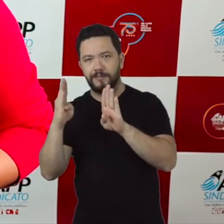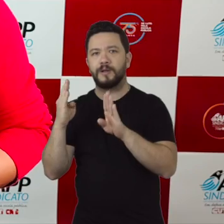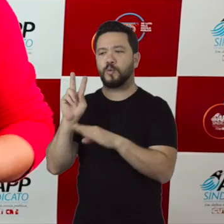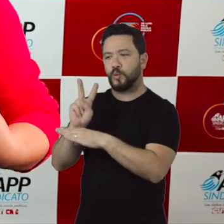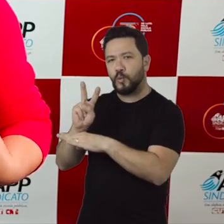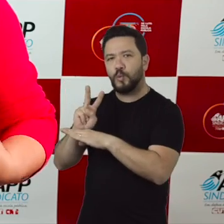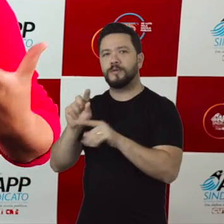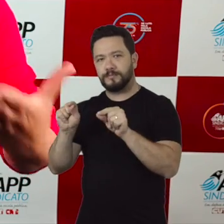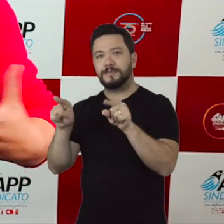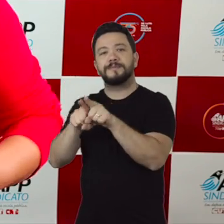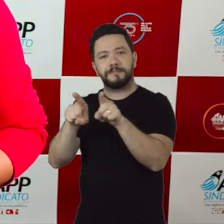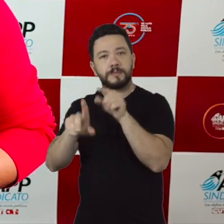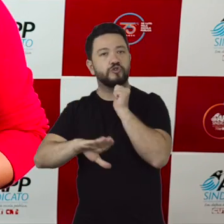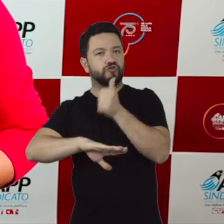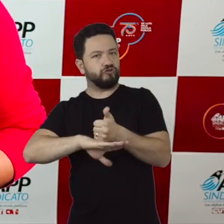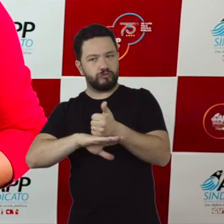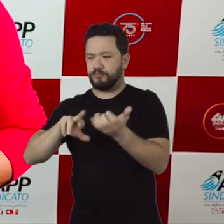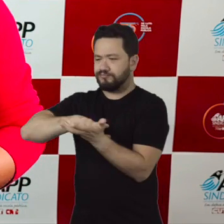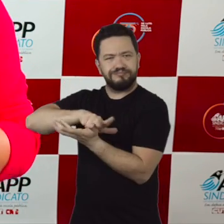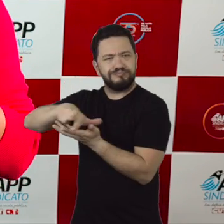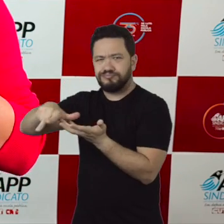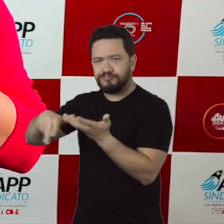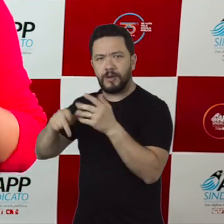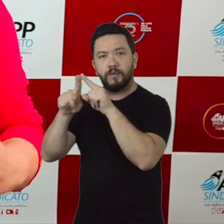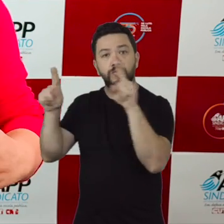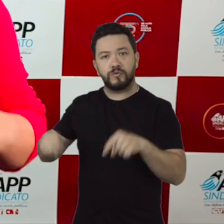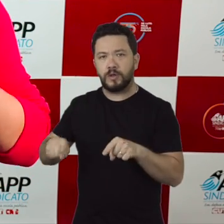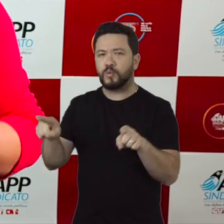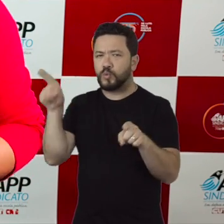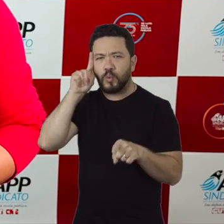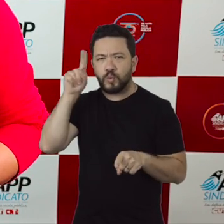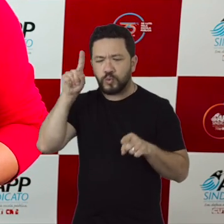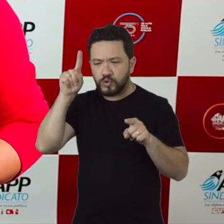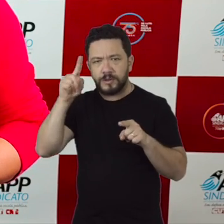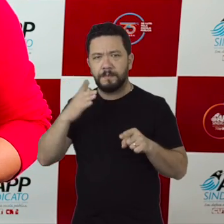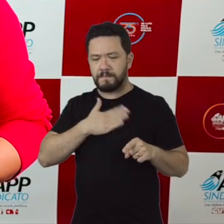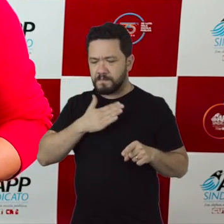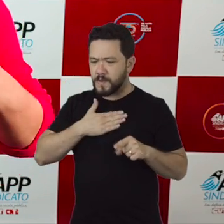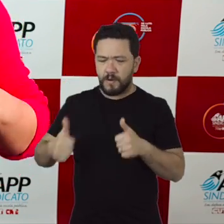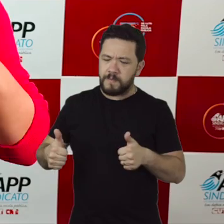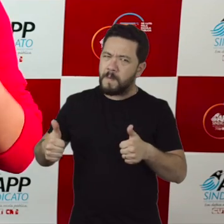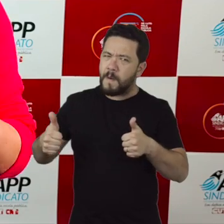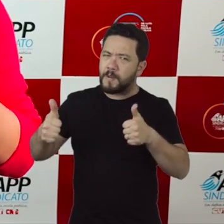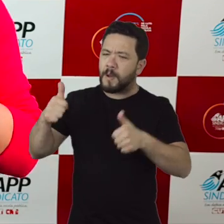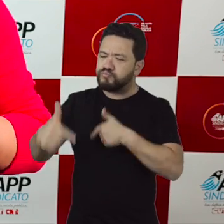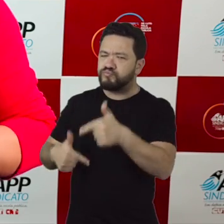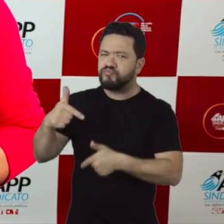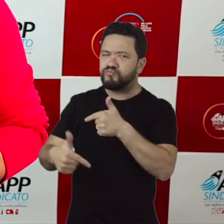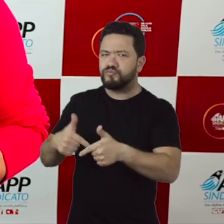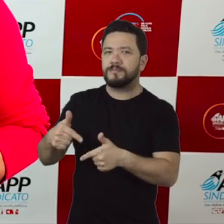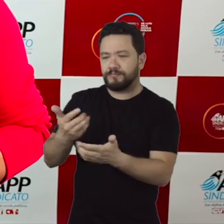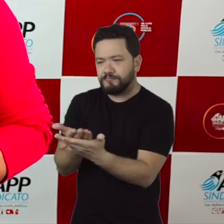direção, todos servidores e servidoras fazendo o melhor para atender a comunidade escolar. Mas, nesse dia,